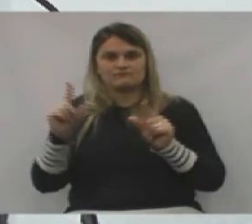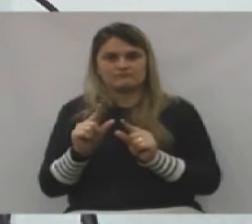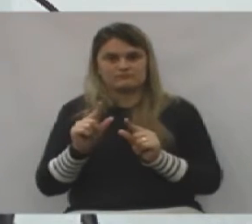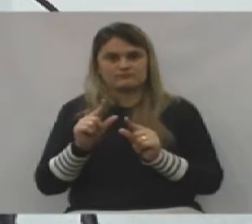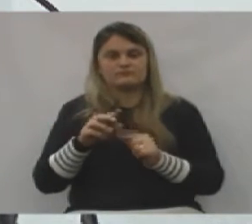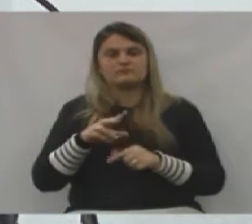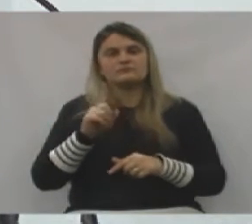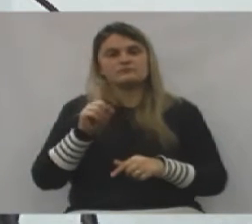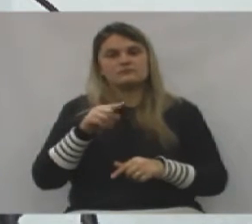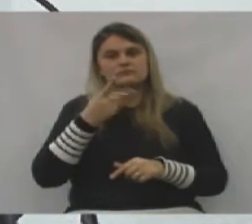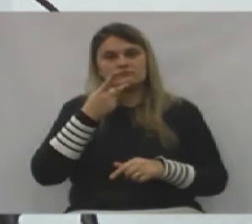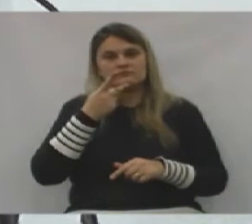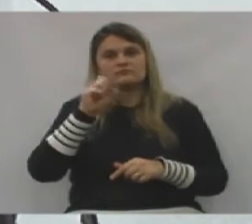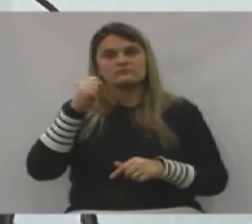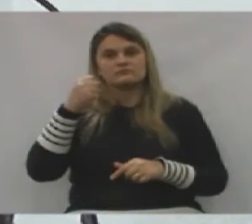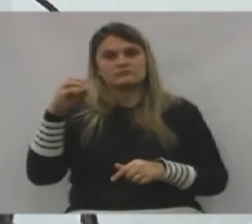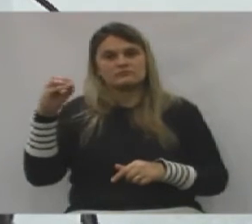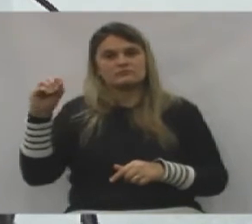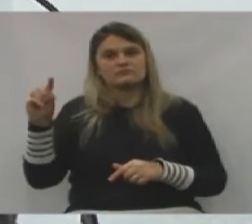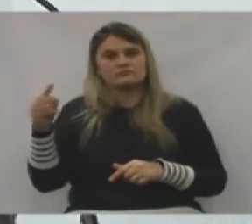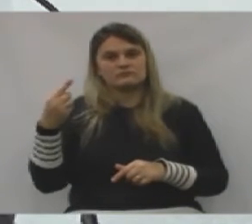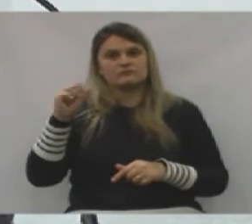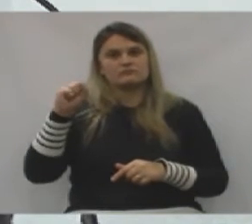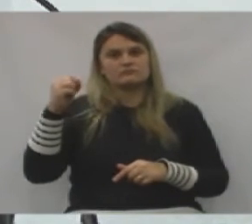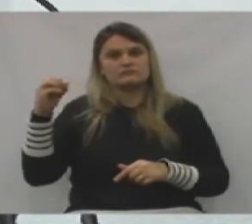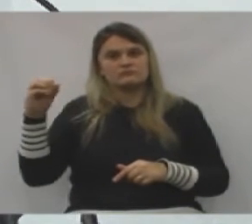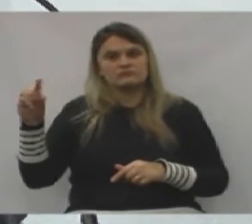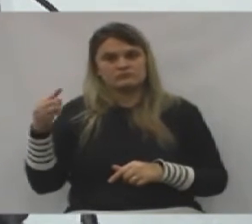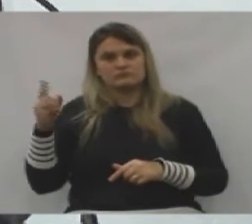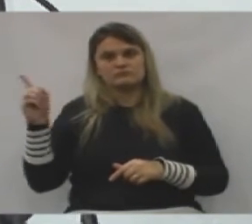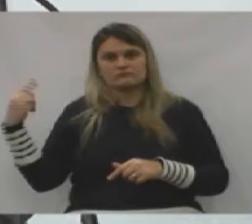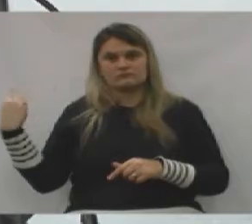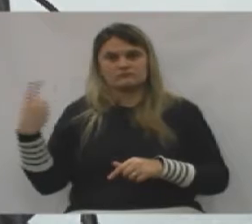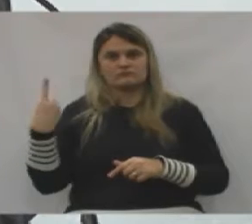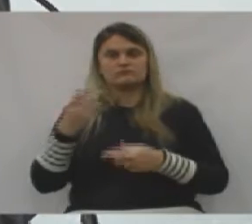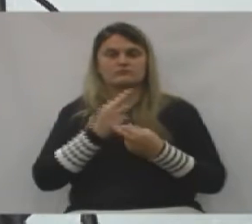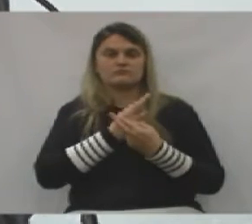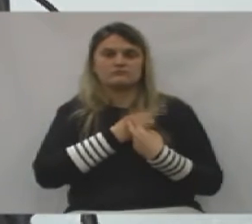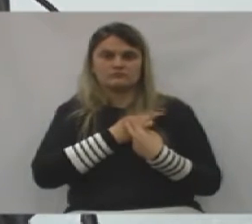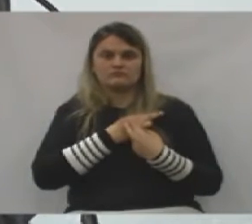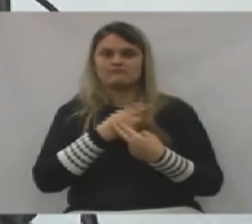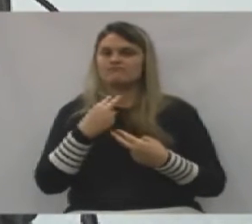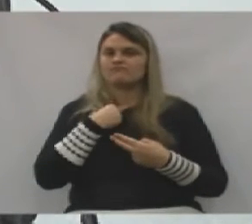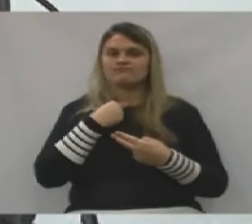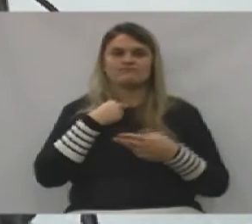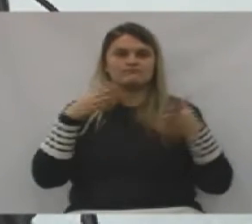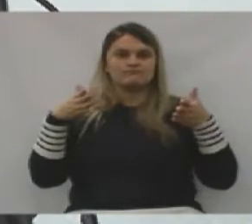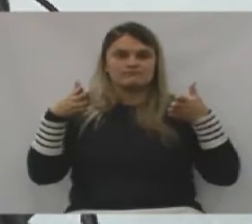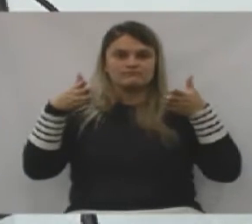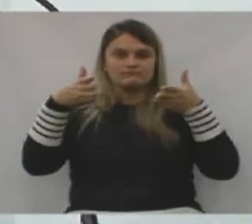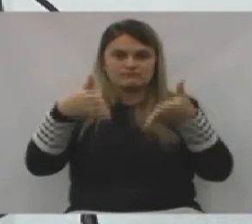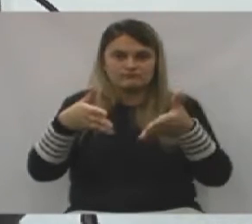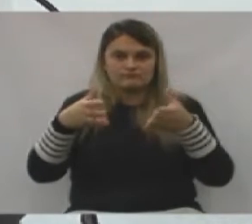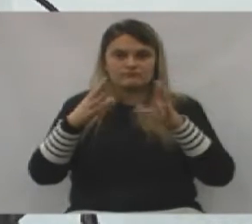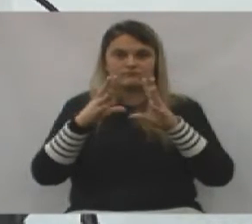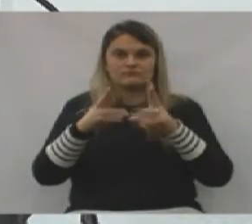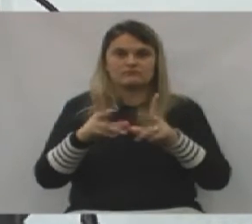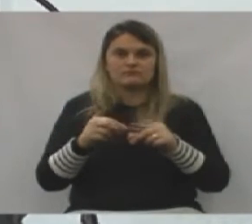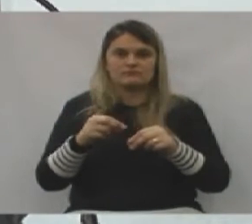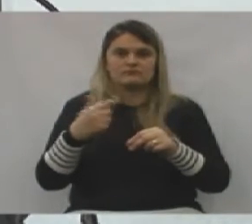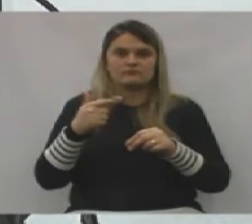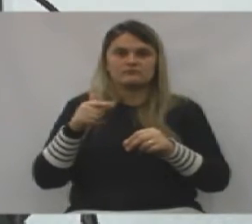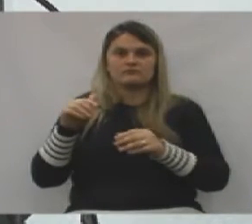A gente está falando bastante no número 800, 800, 800. Lógico, vocês são responsáveis. Vocês não podem destinar tudo, ficar sem